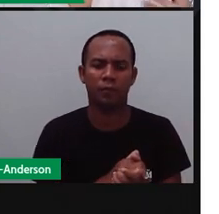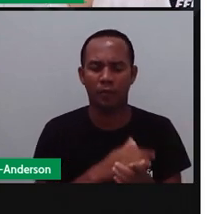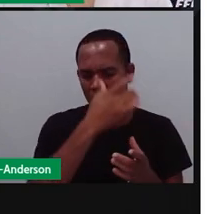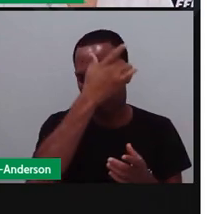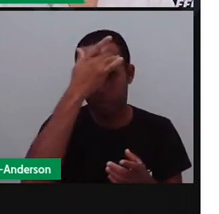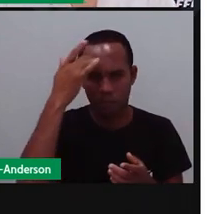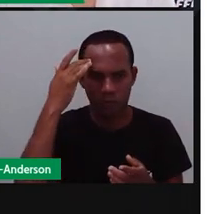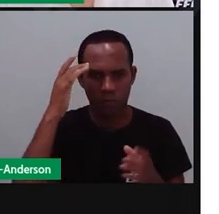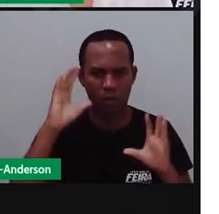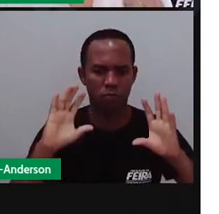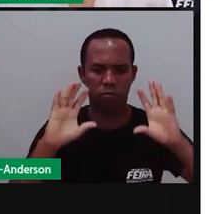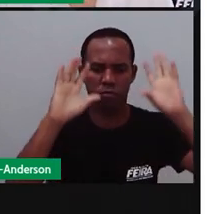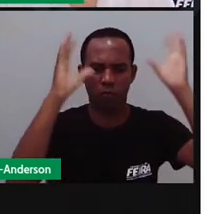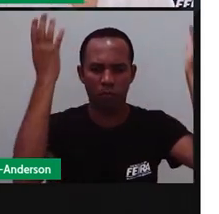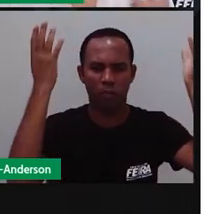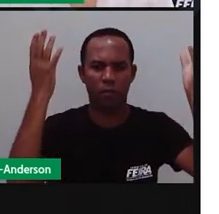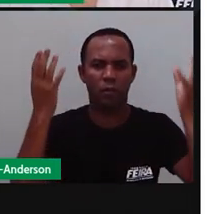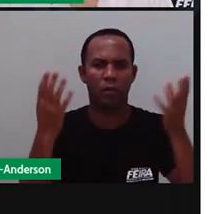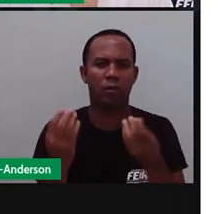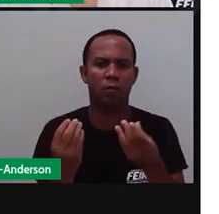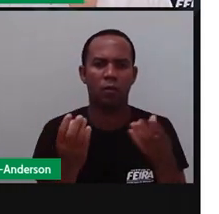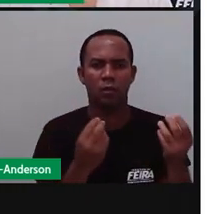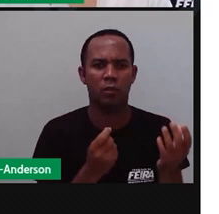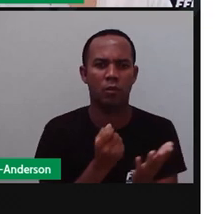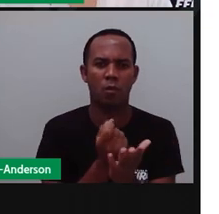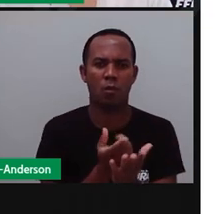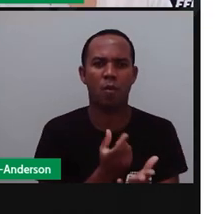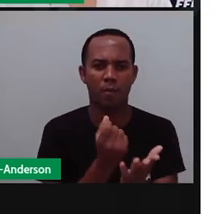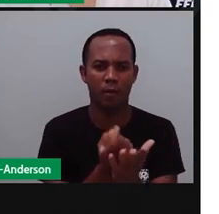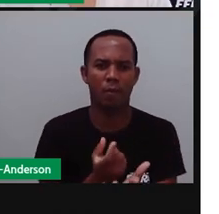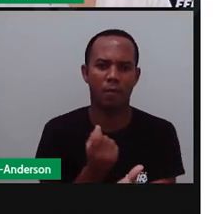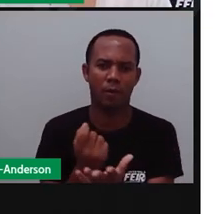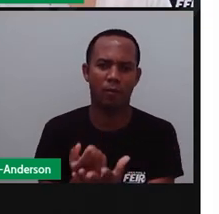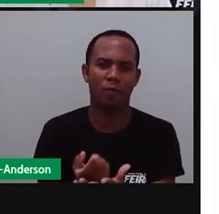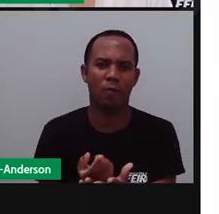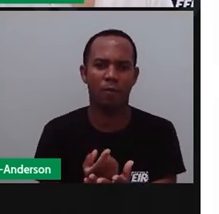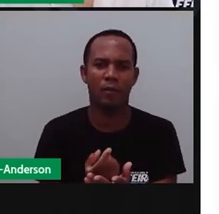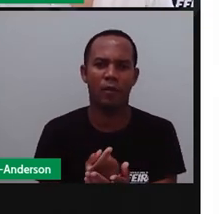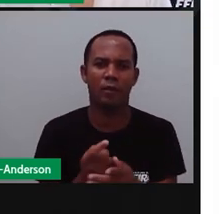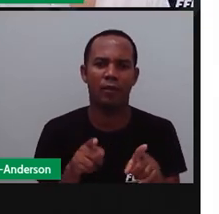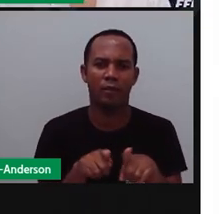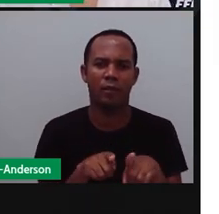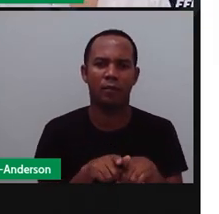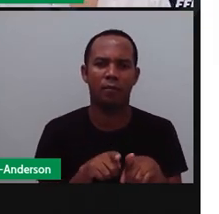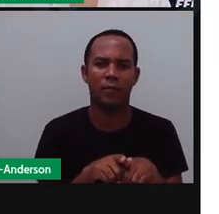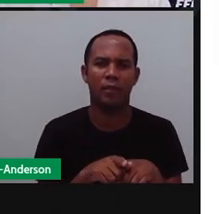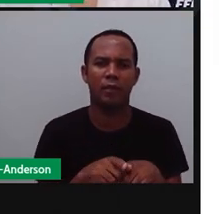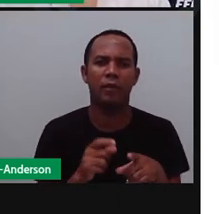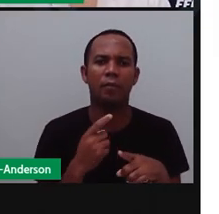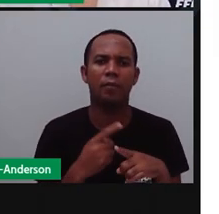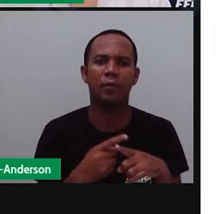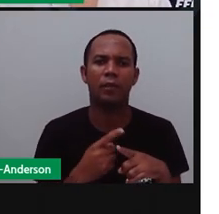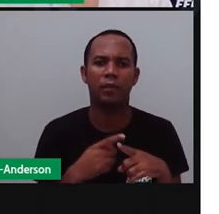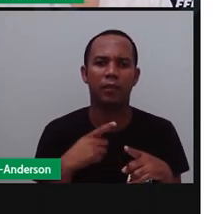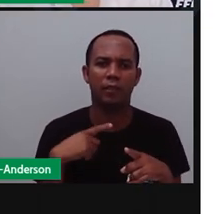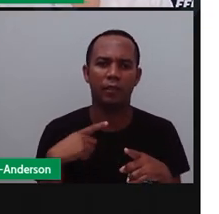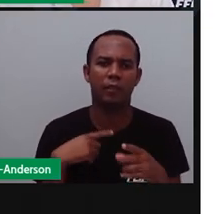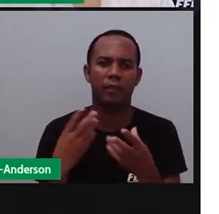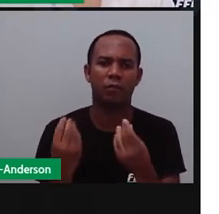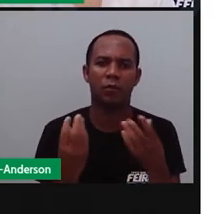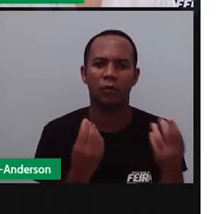pessoas comemoram, consomem, compram muita coisa nessa época justamente por quê? Por conta dessa fartura.